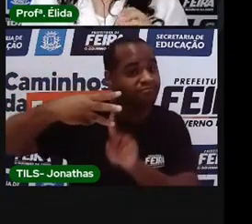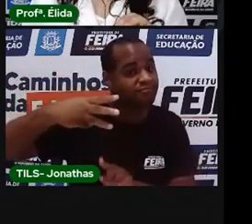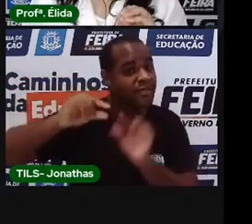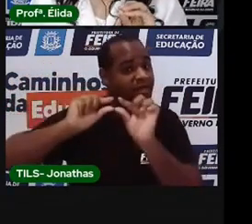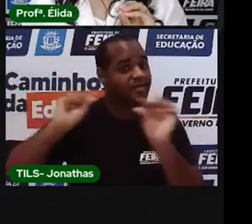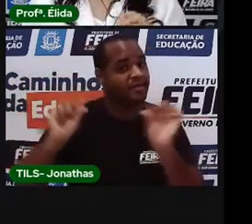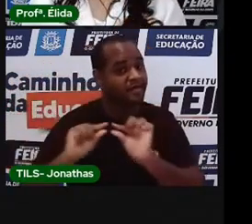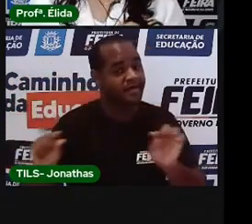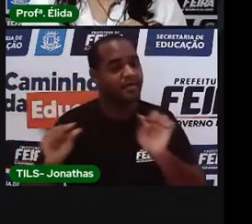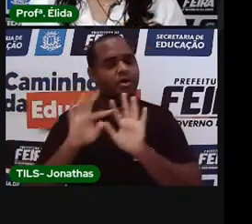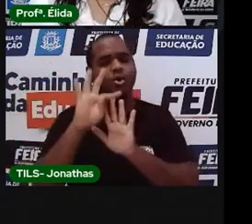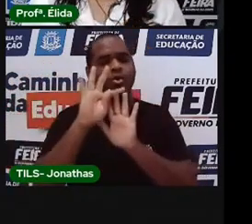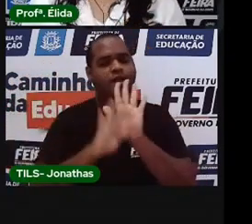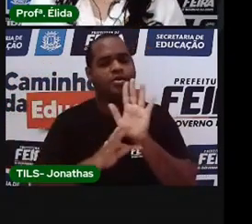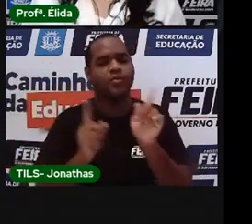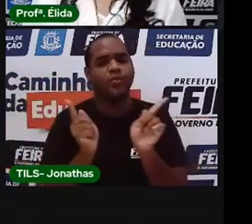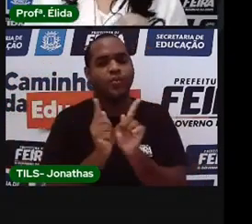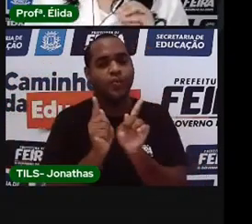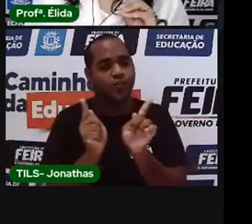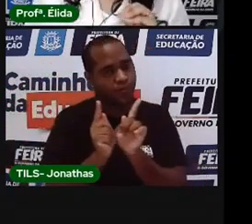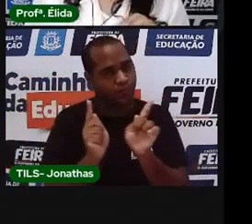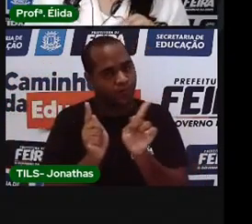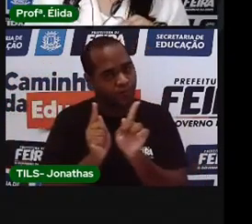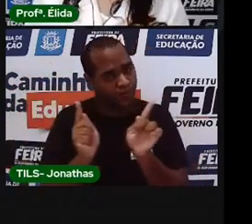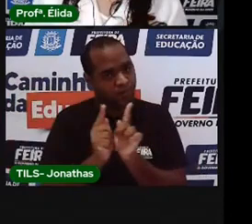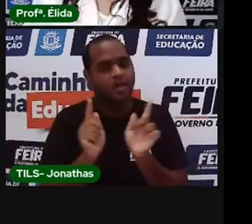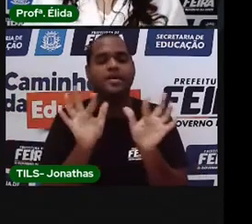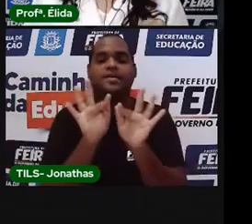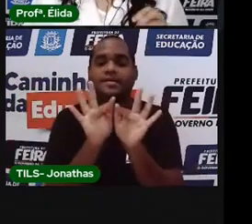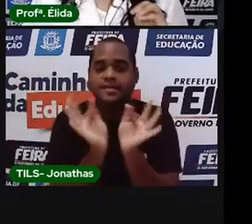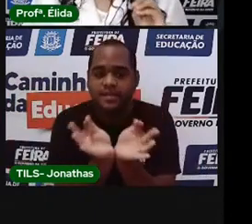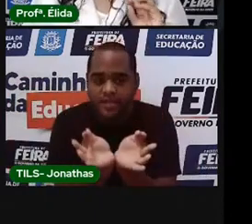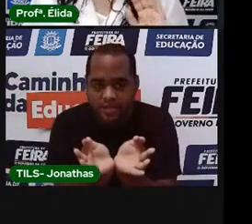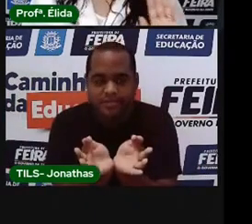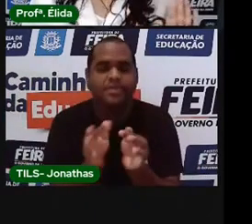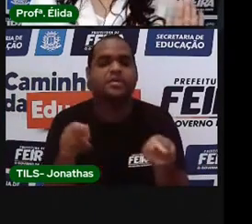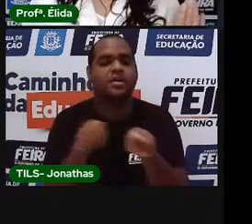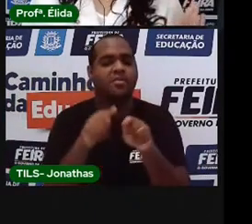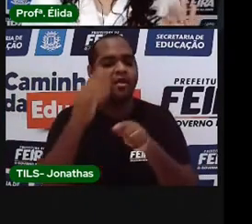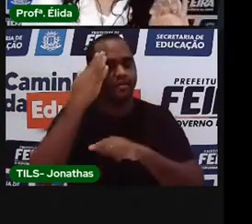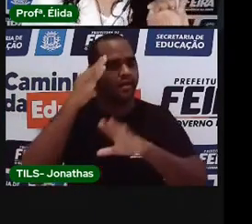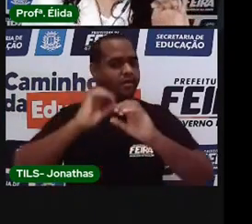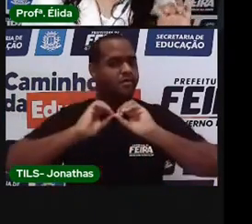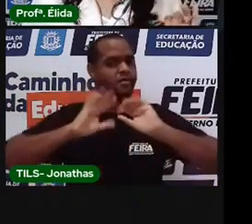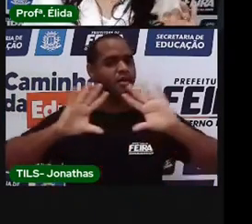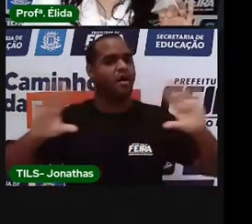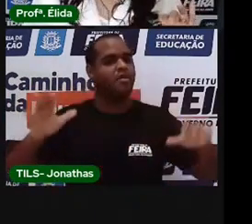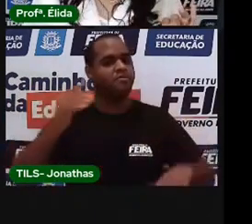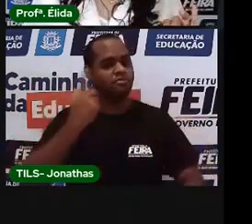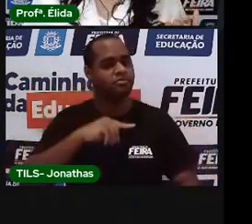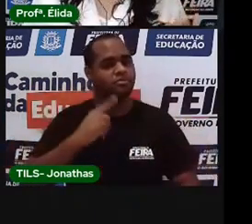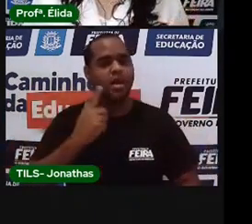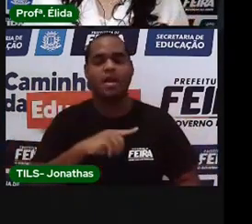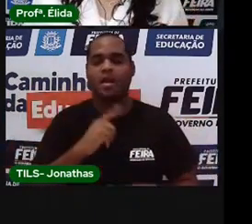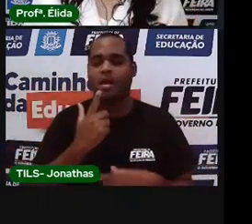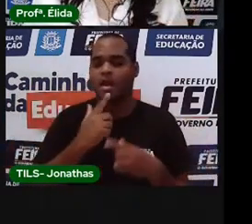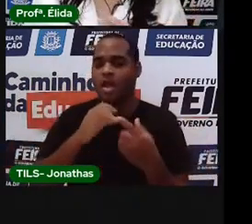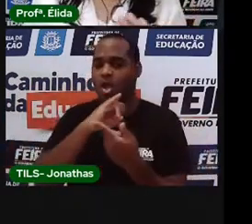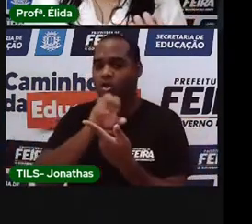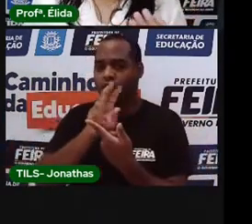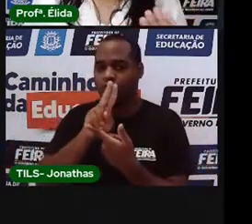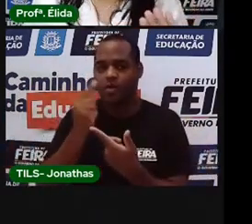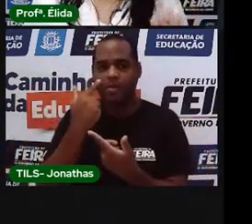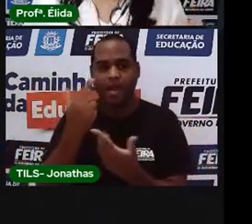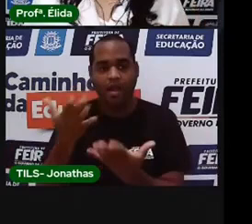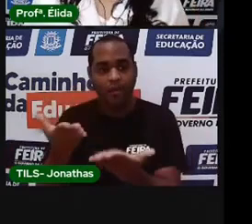Um texto bem curto, simples e claro. Ju, quando pegou o convite.